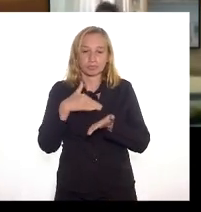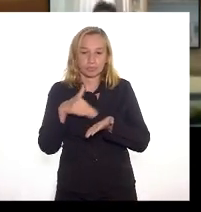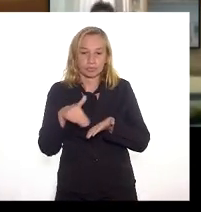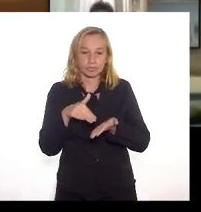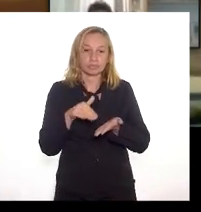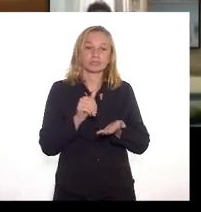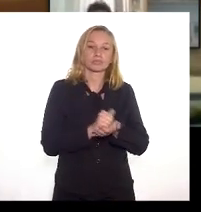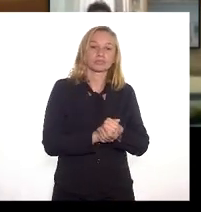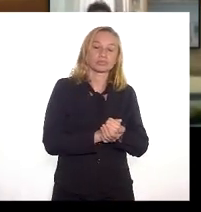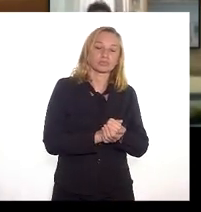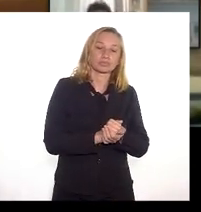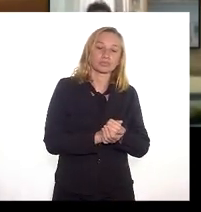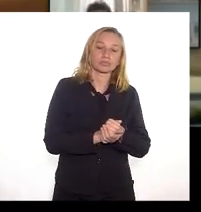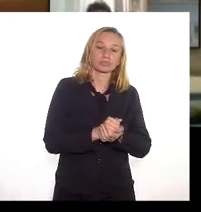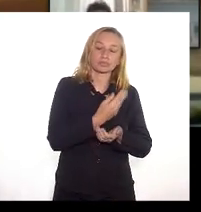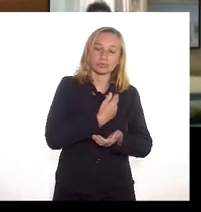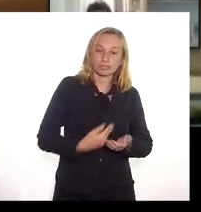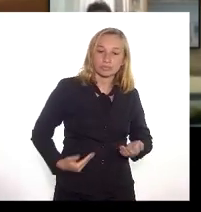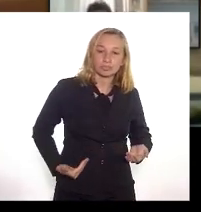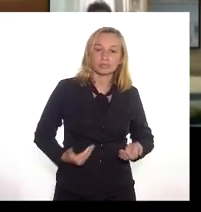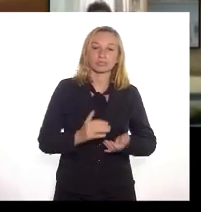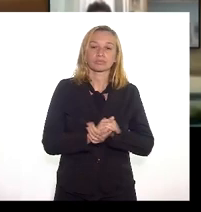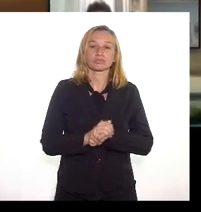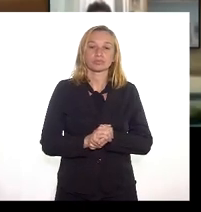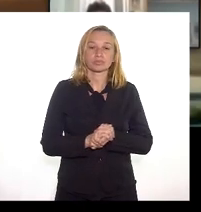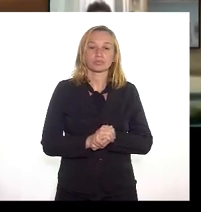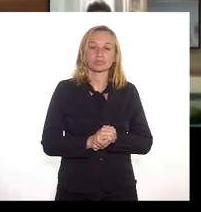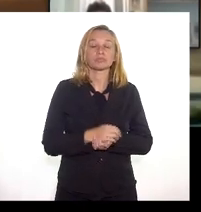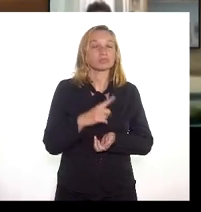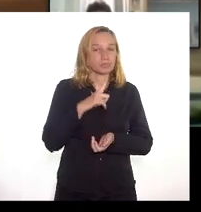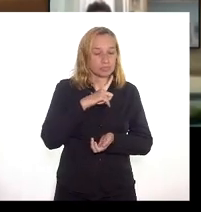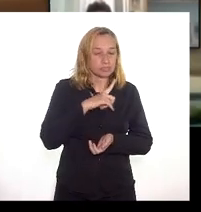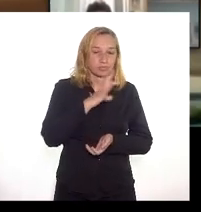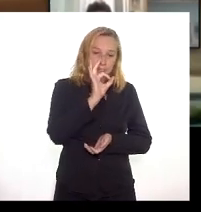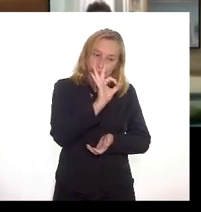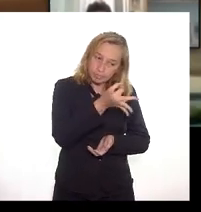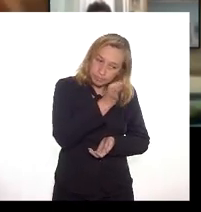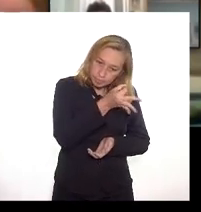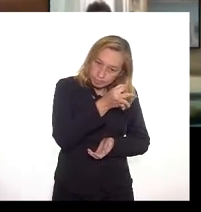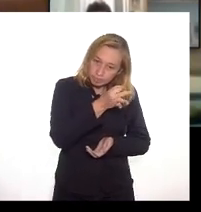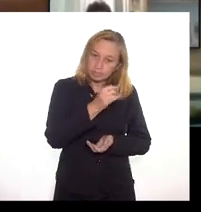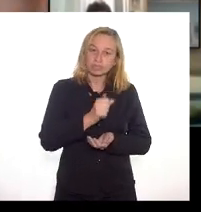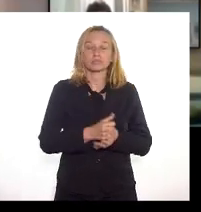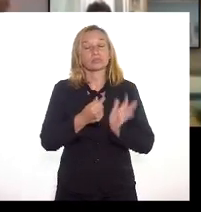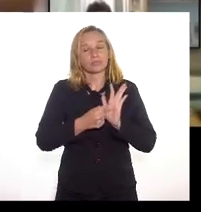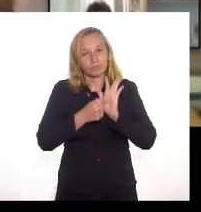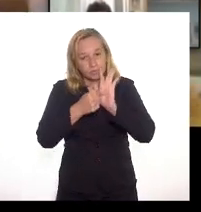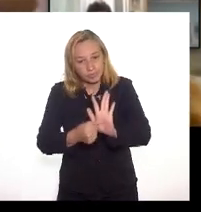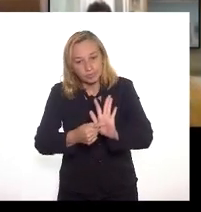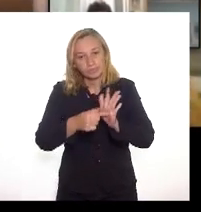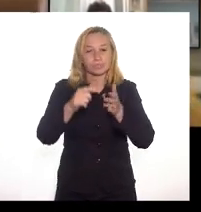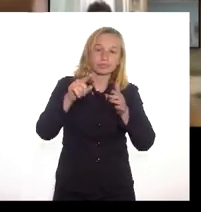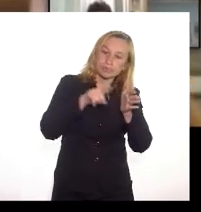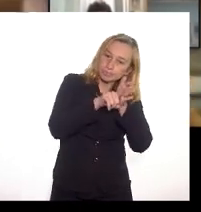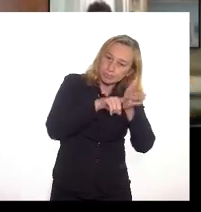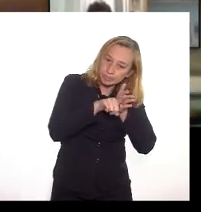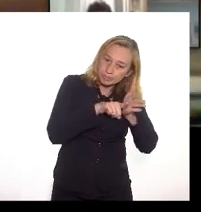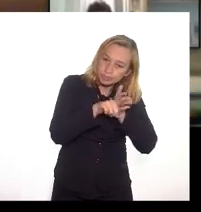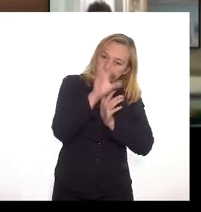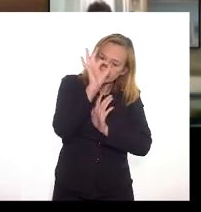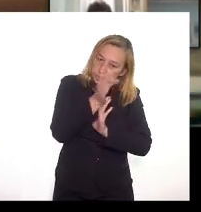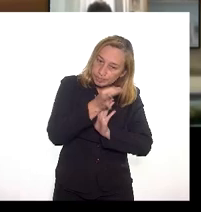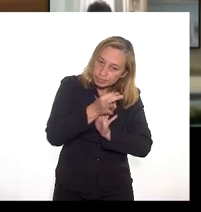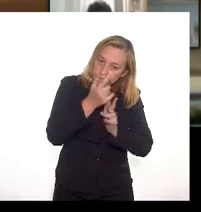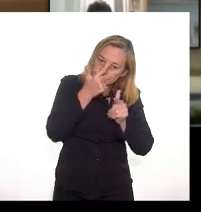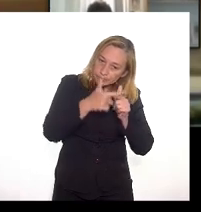habitação secretário de governo para que haja de fato a demonstração e a análise benciosa